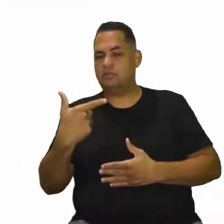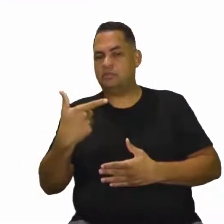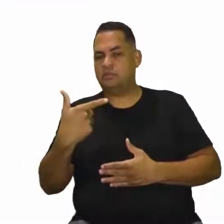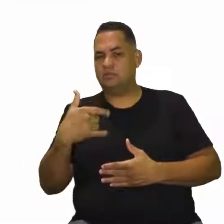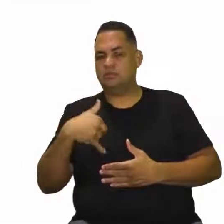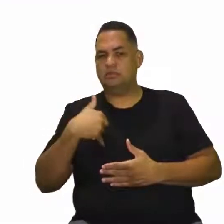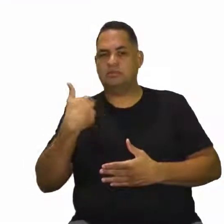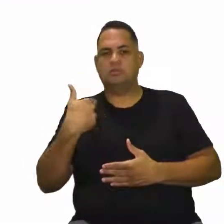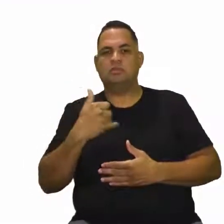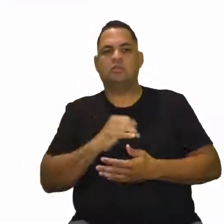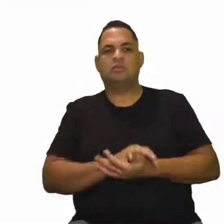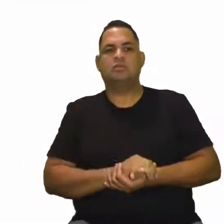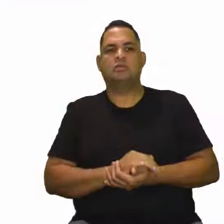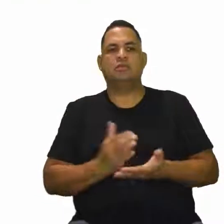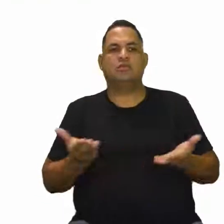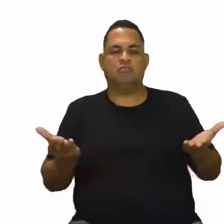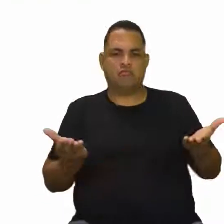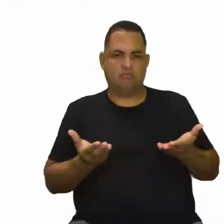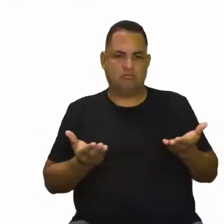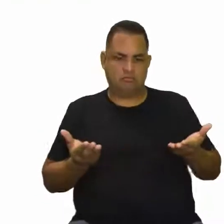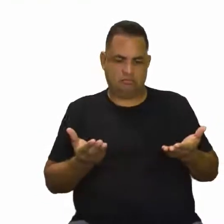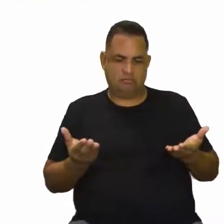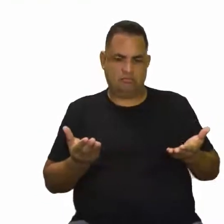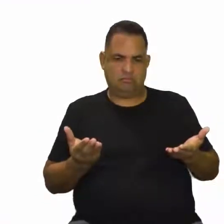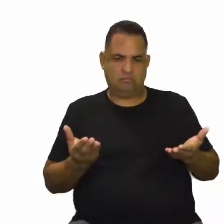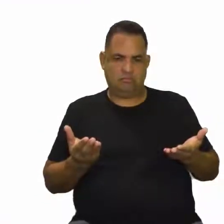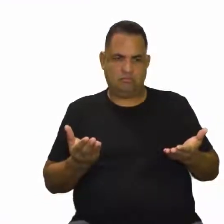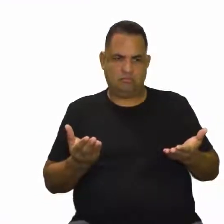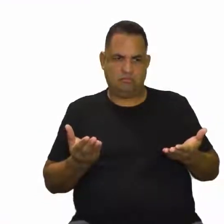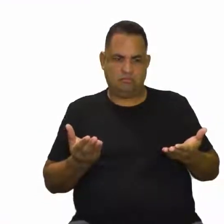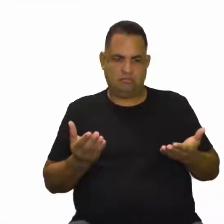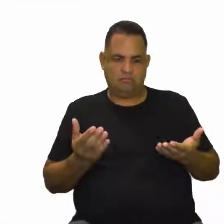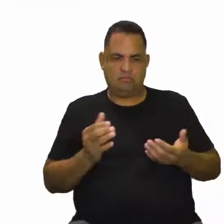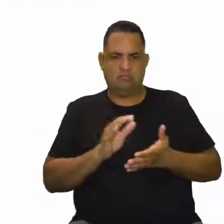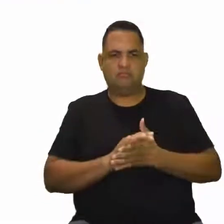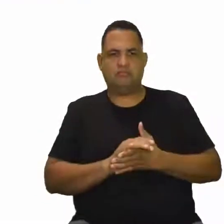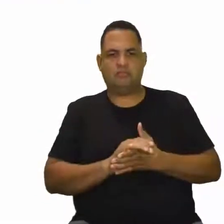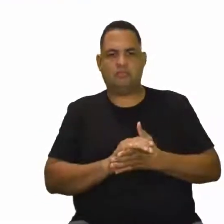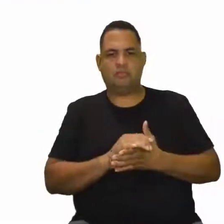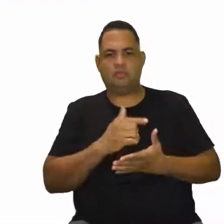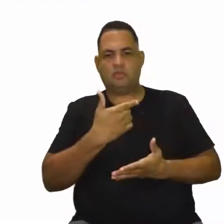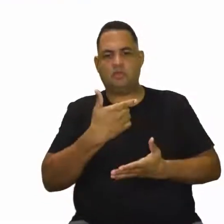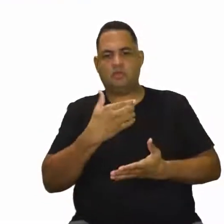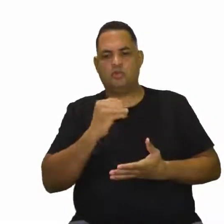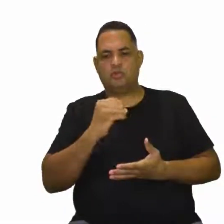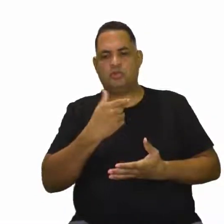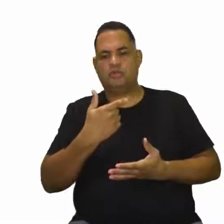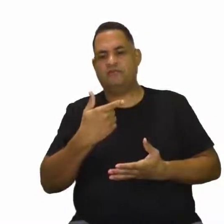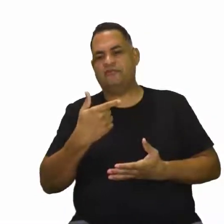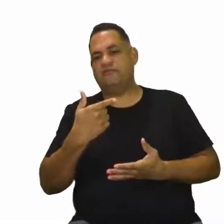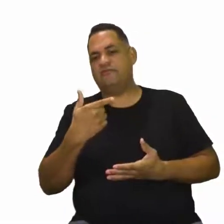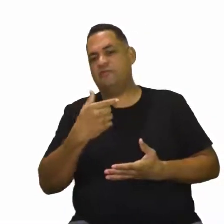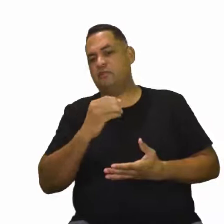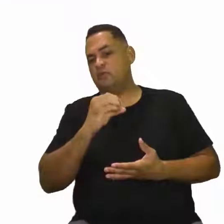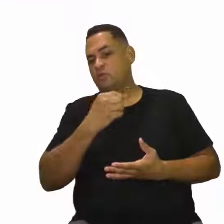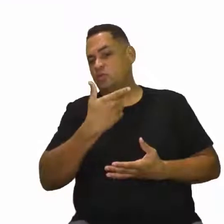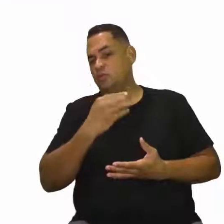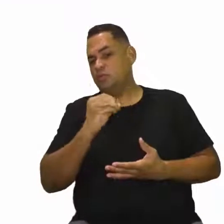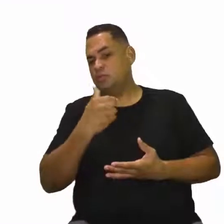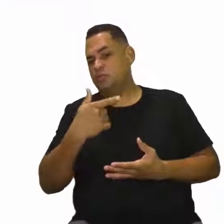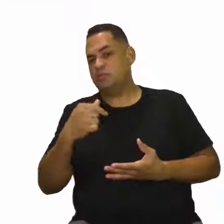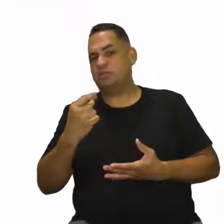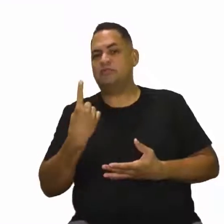porcentagem, é a idade. E agora, nos anos 2000, 2021, nós já estamos aqui em